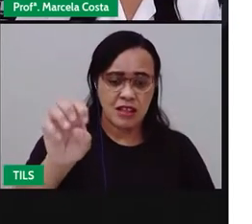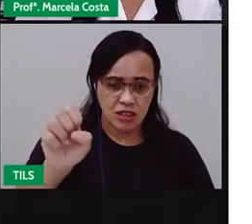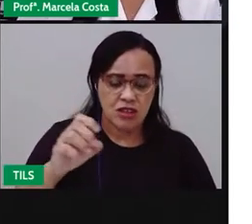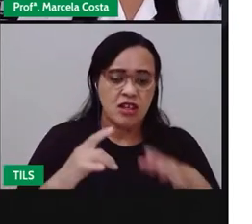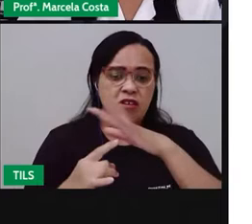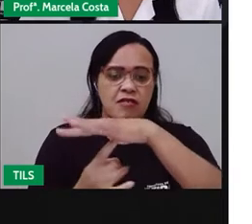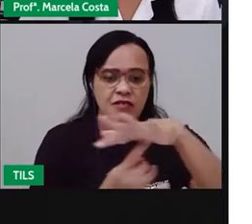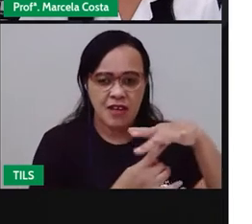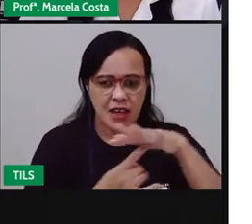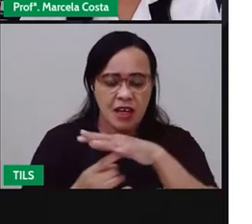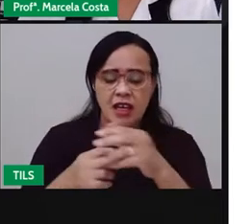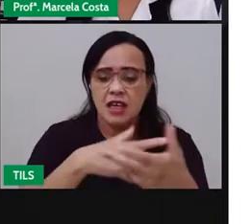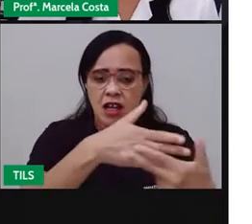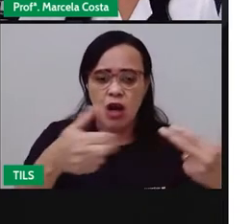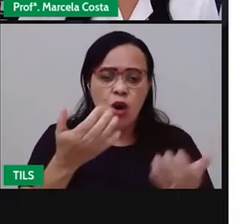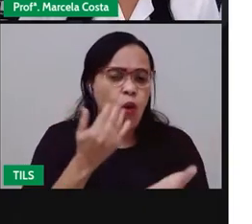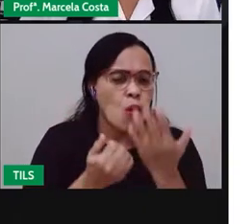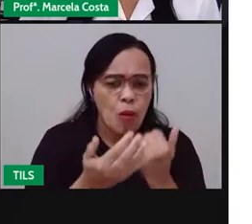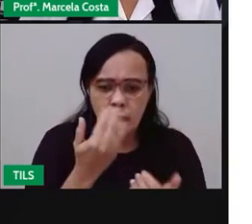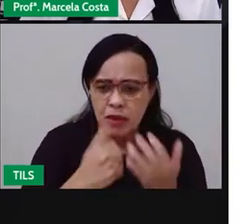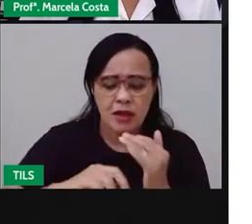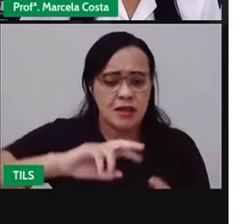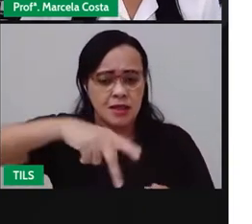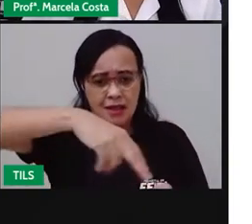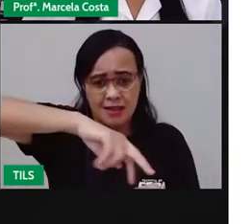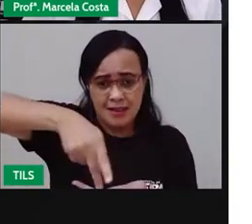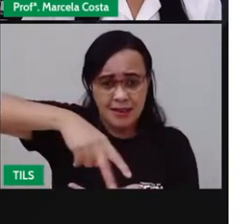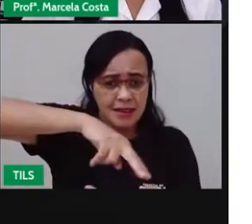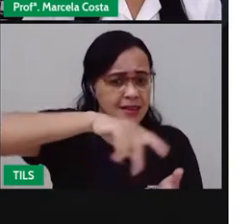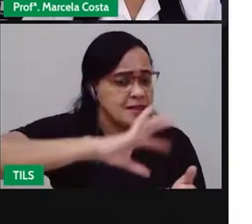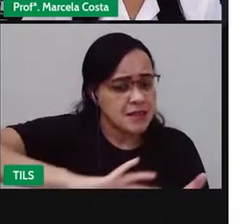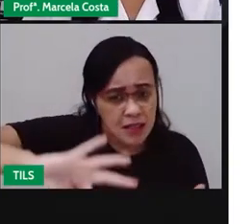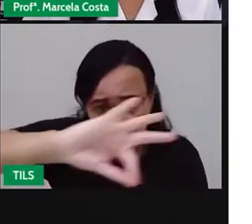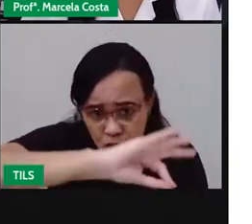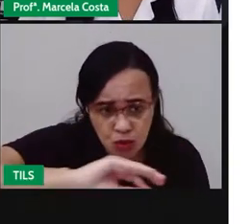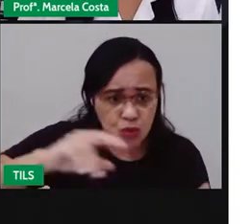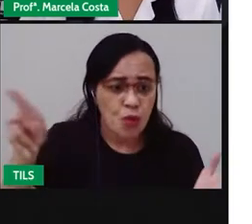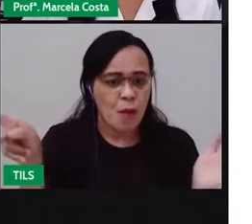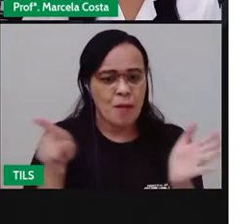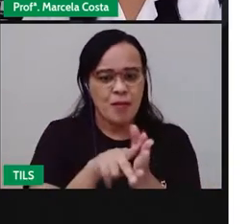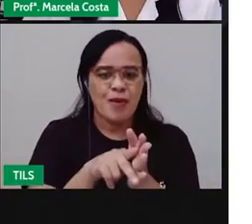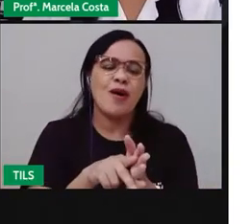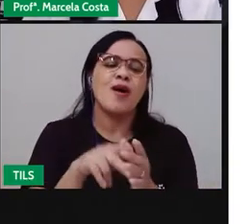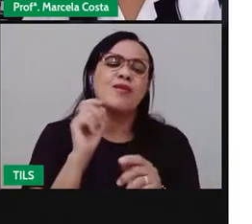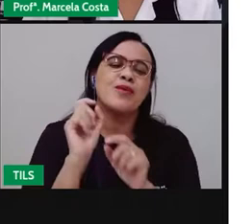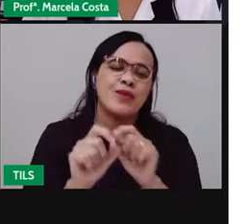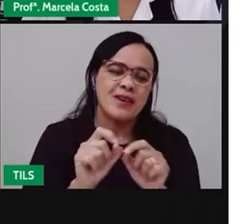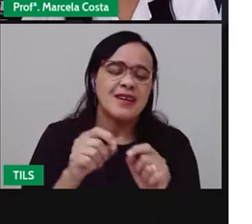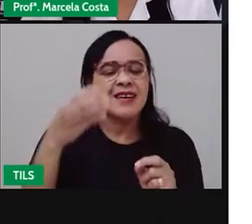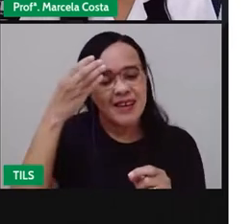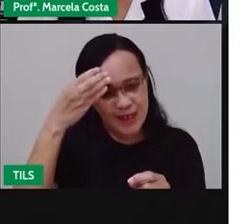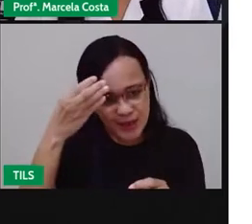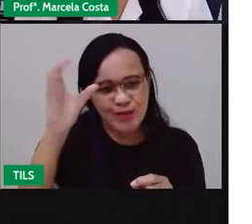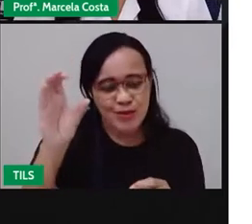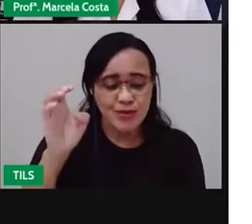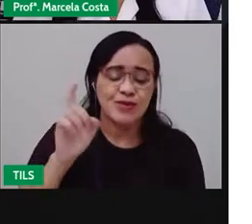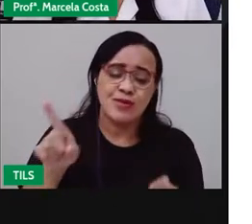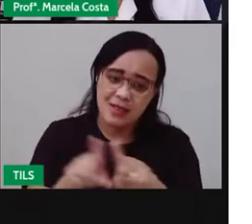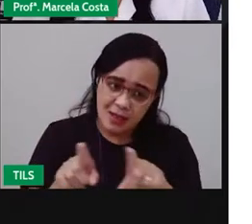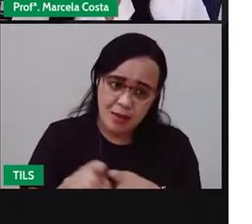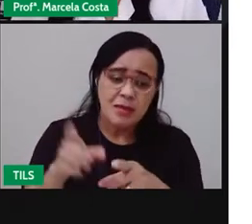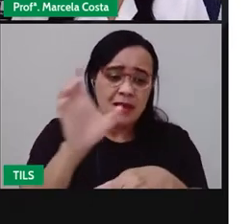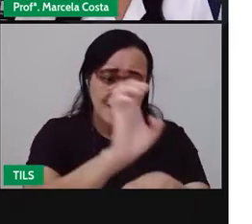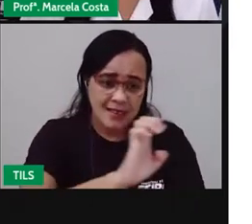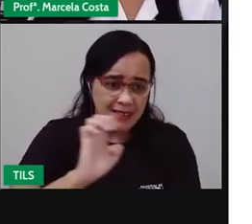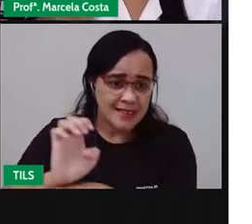de tipos de comida, de danças que fazem parte ali dos estados que compõem a